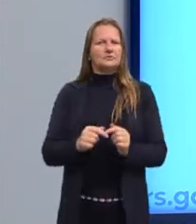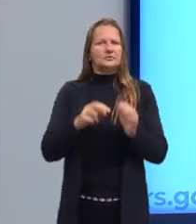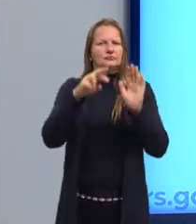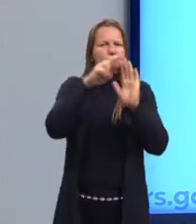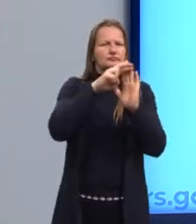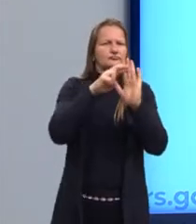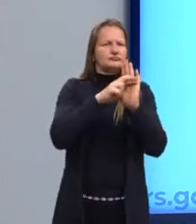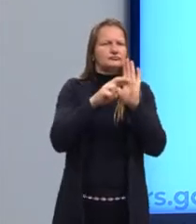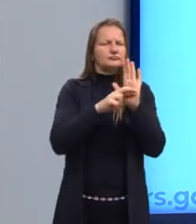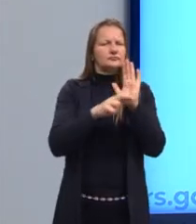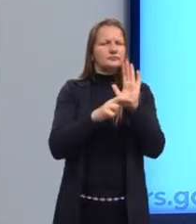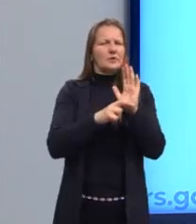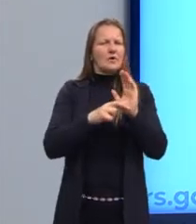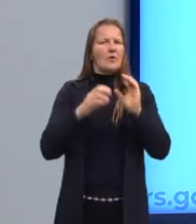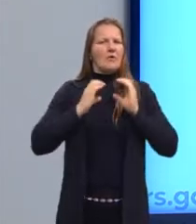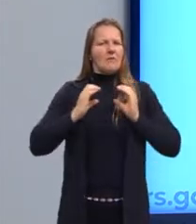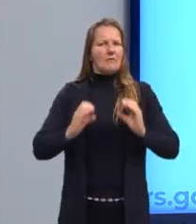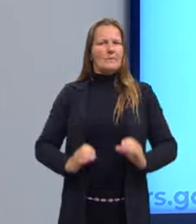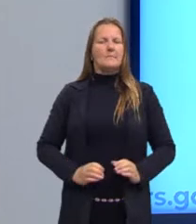regras.